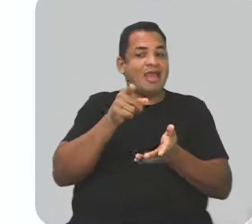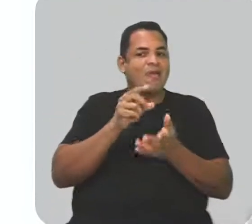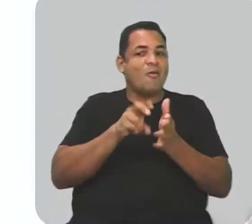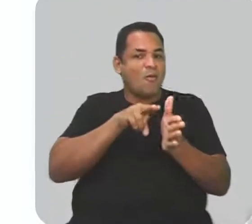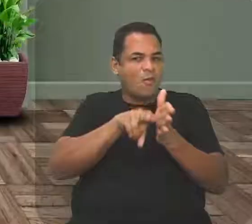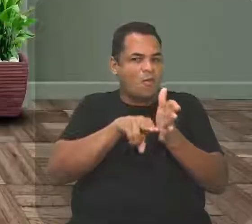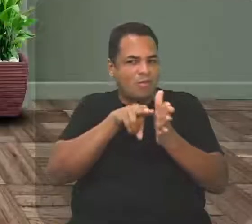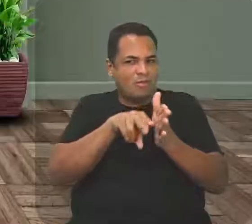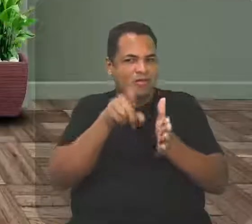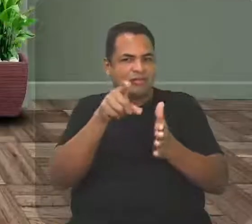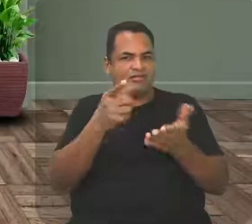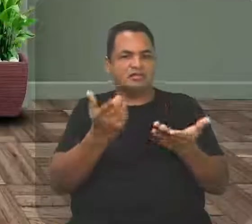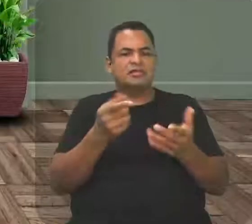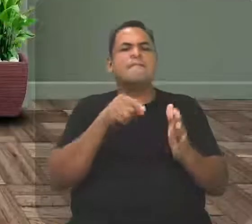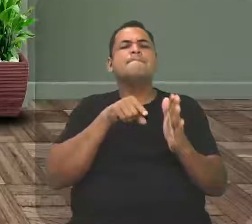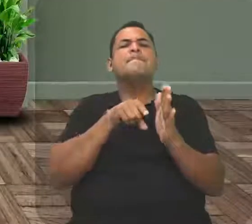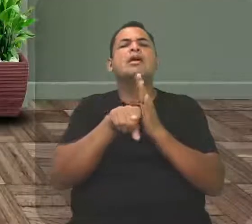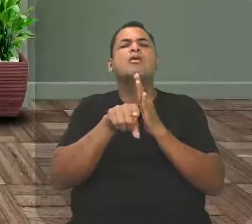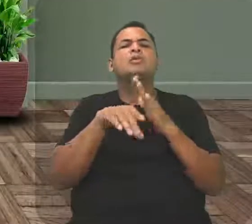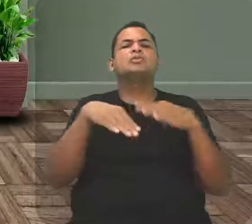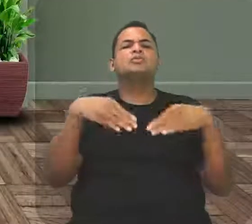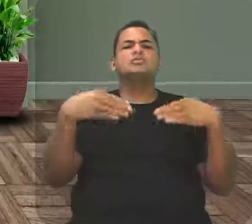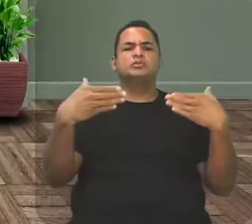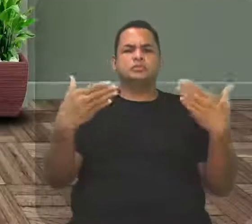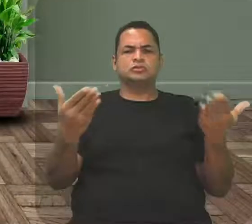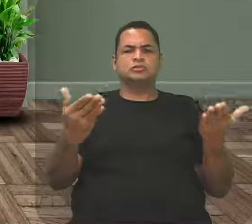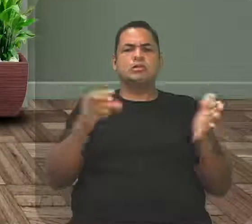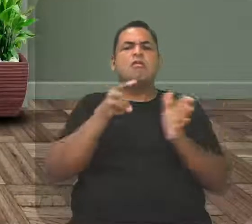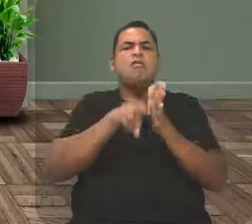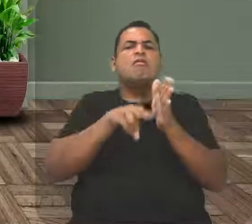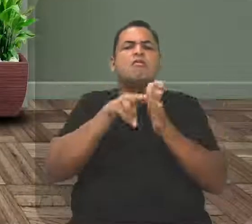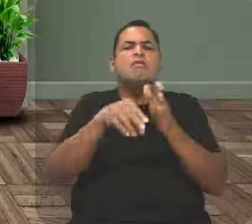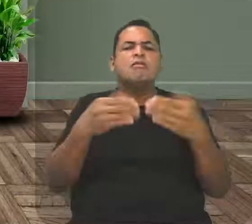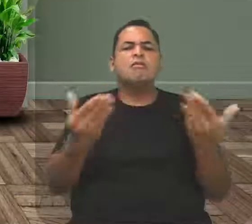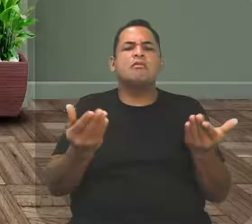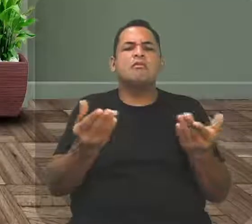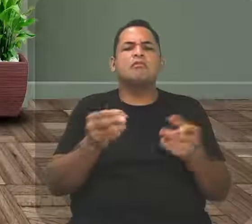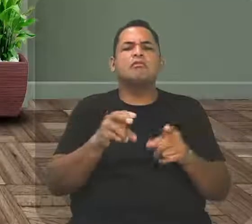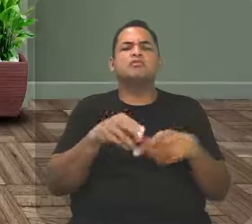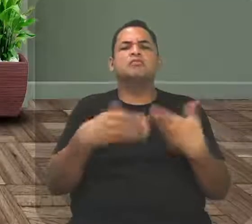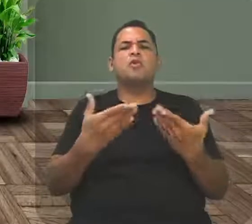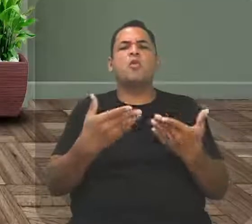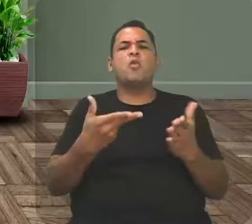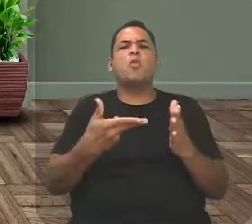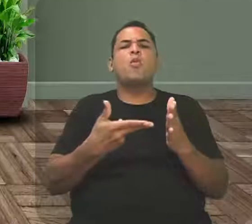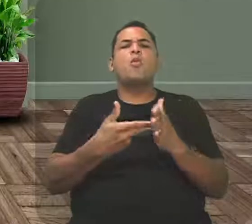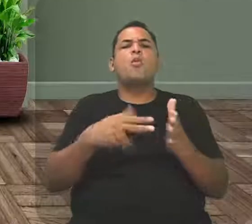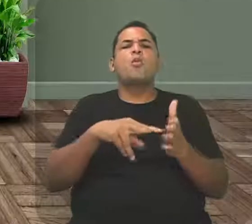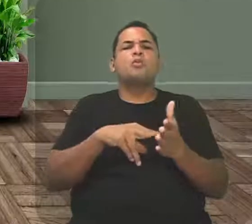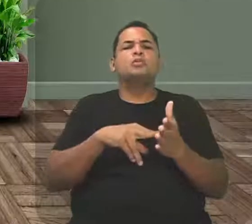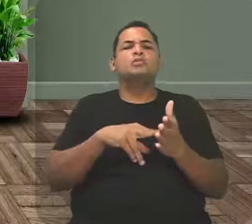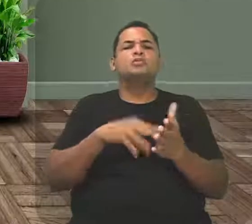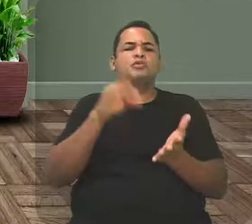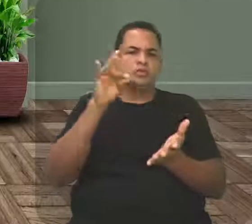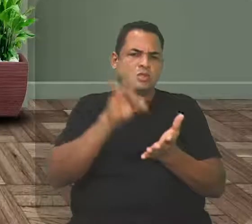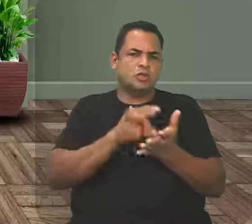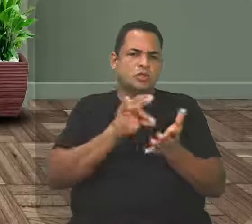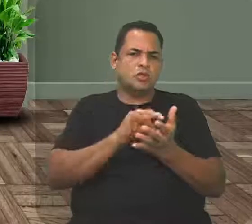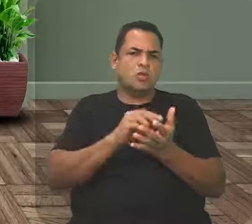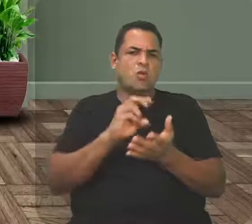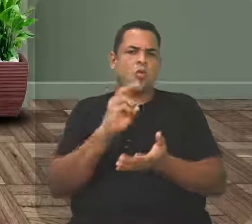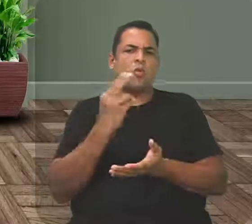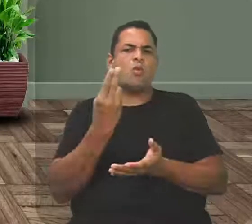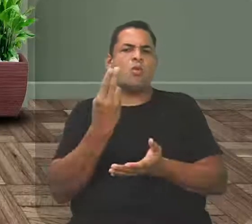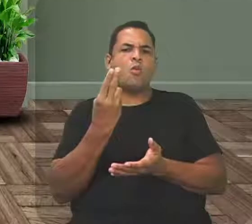Esse daí eu pergunto ao aluno, esse trem está no sentido real ou no